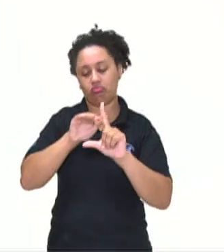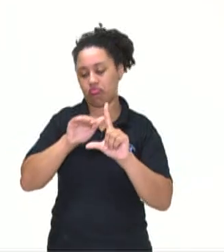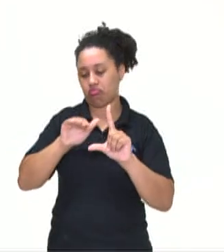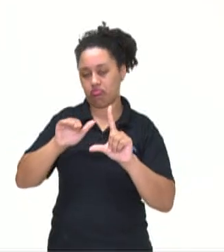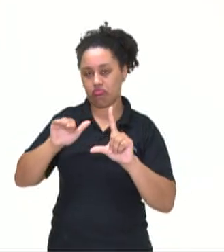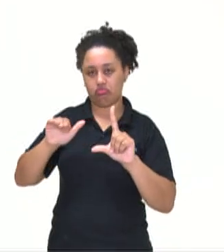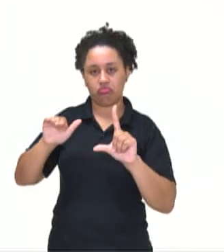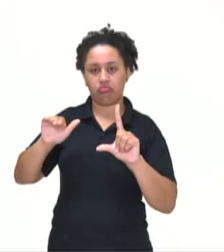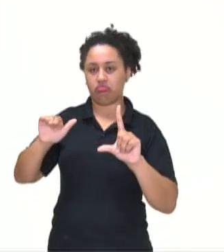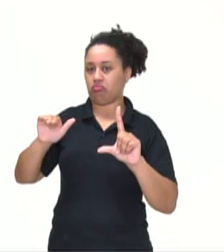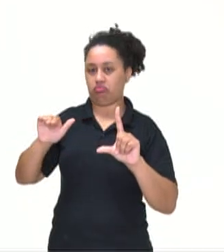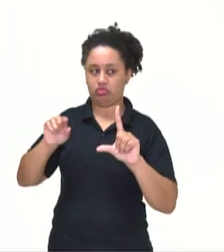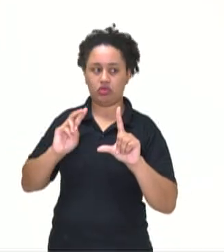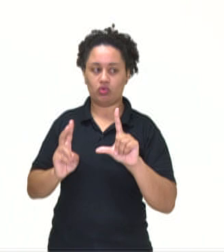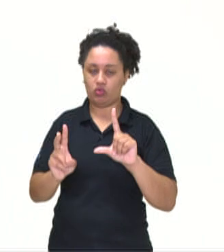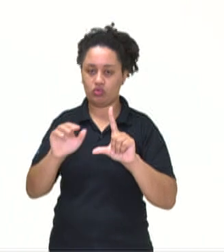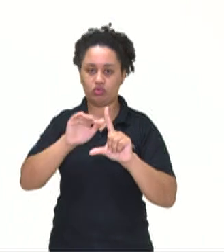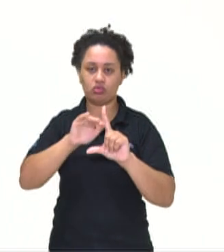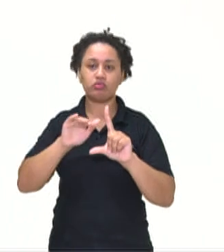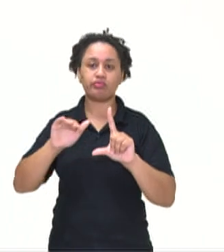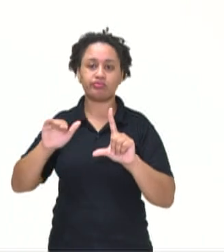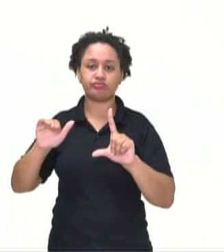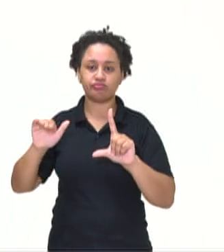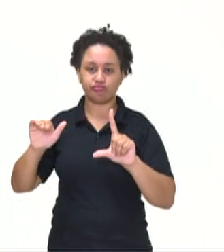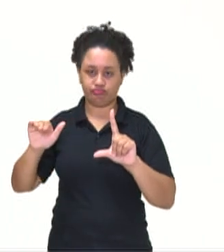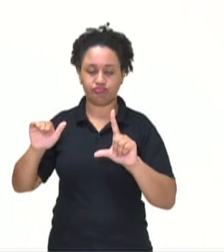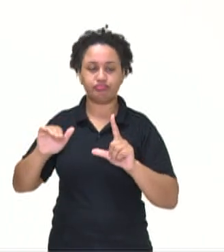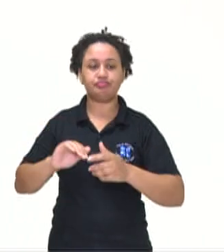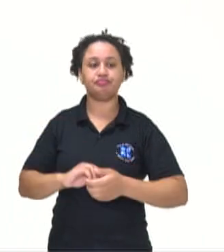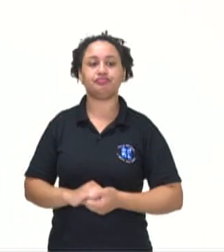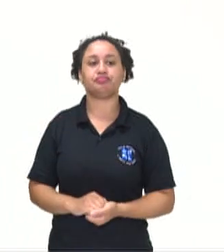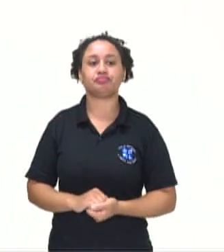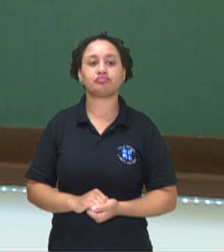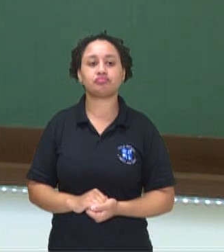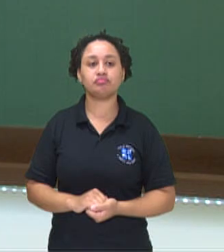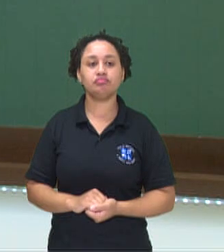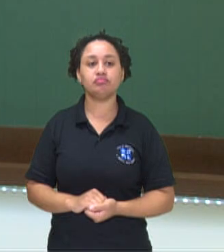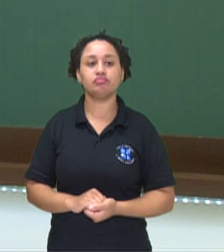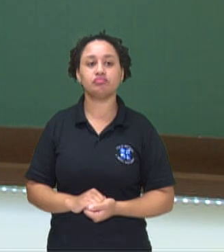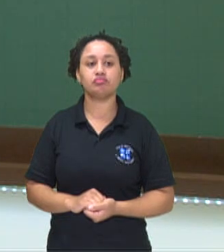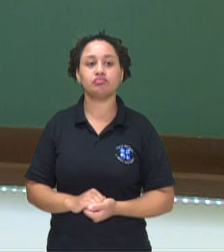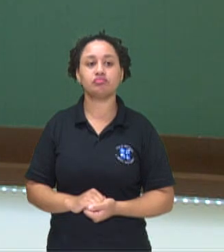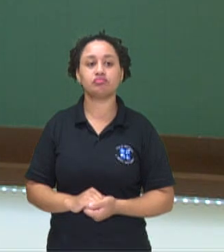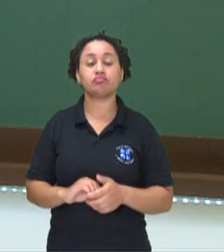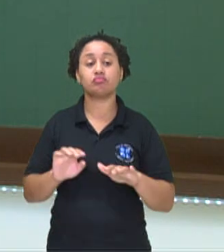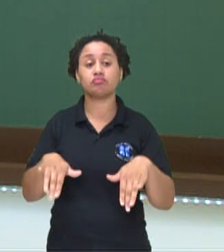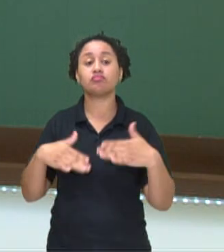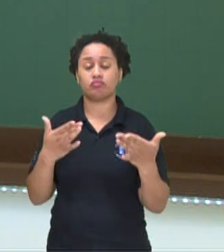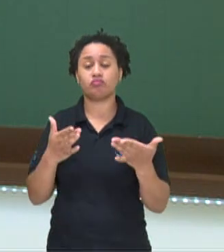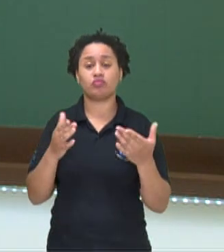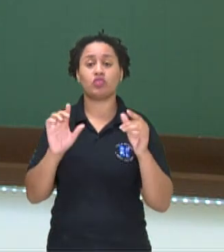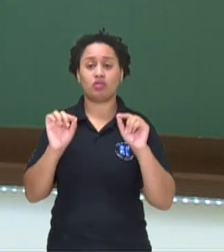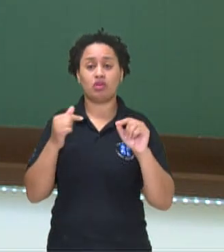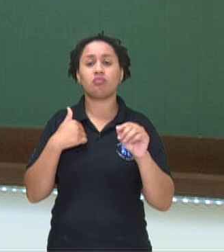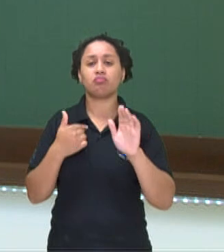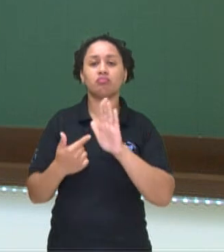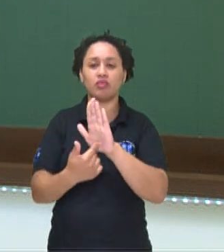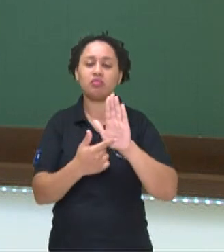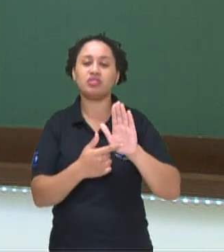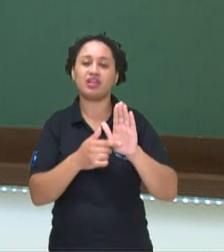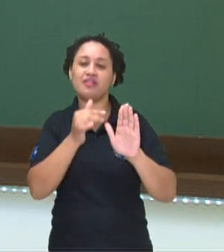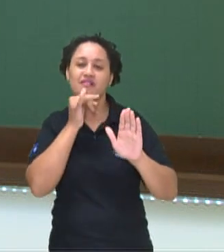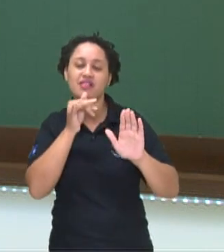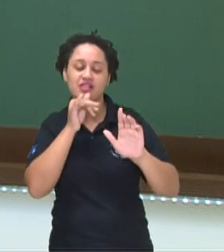Não vai crescer, não vai decrescer, ela vai ser constante, galerinha, tá bom? Então, né, para fazer um